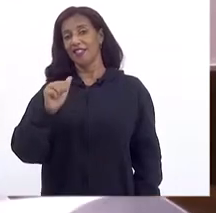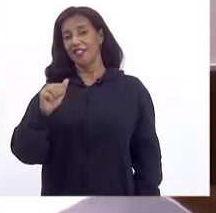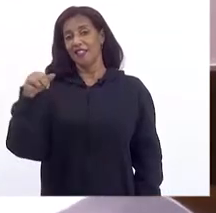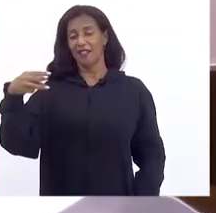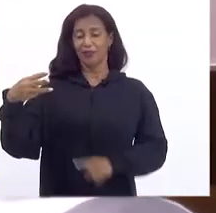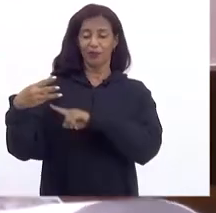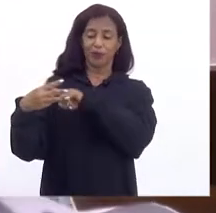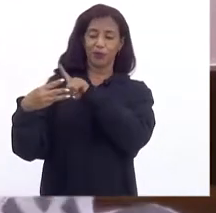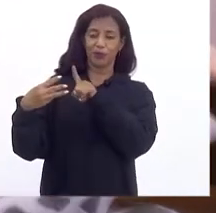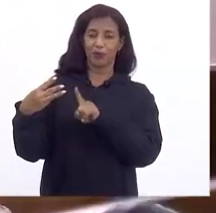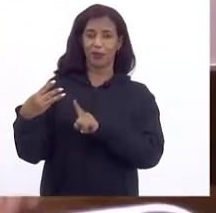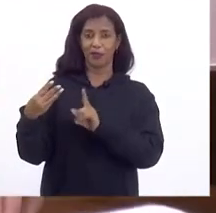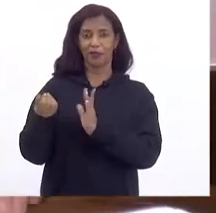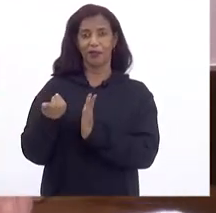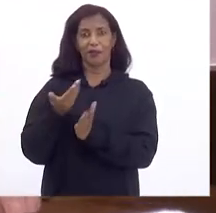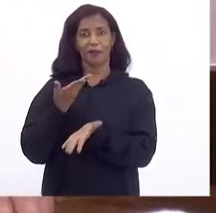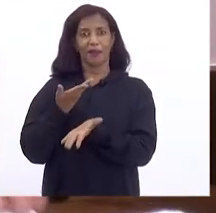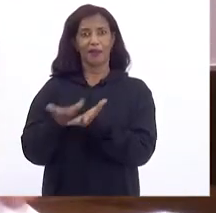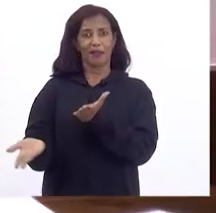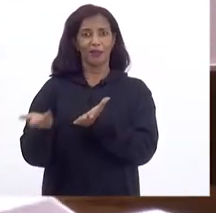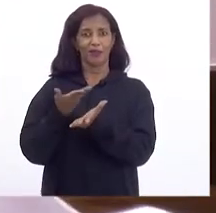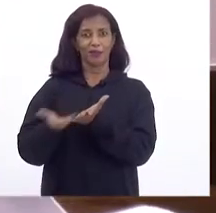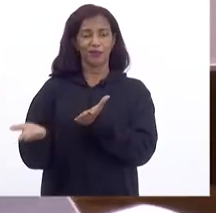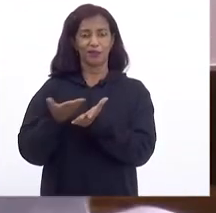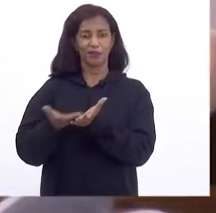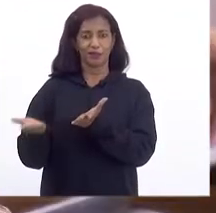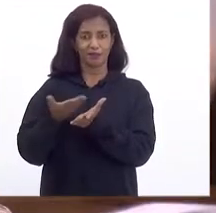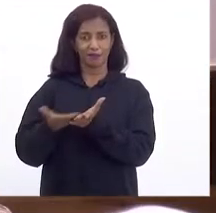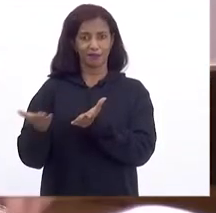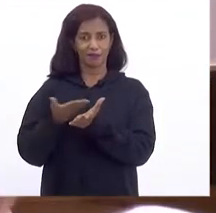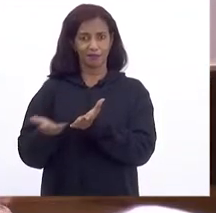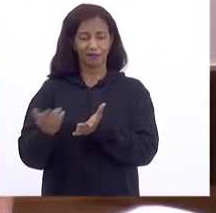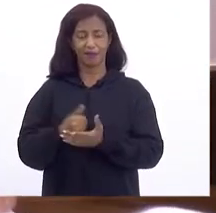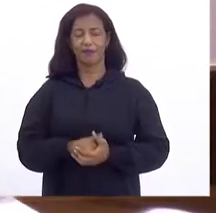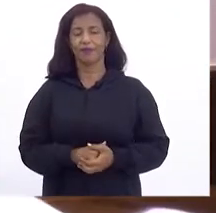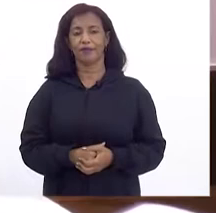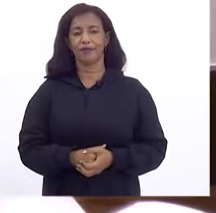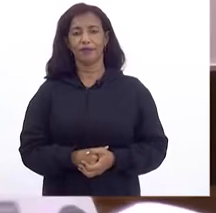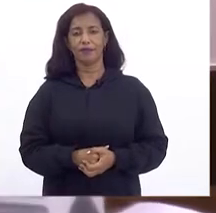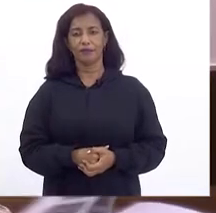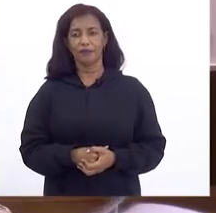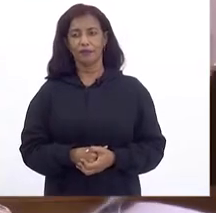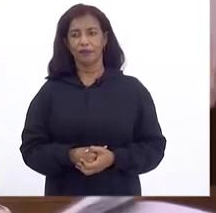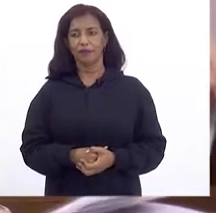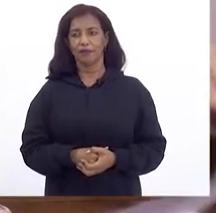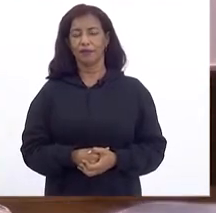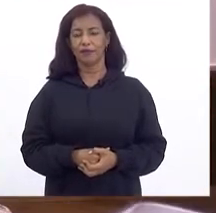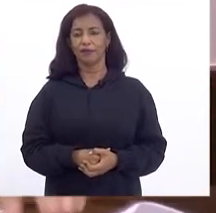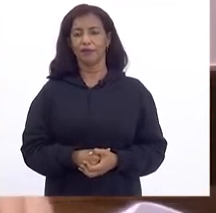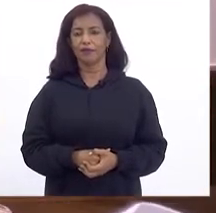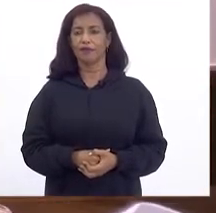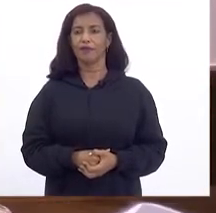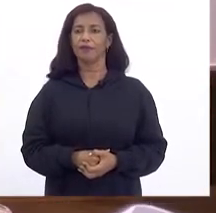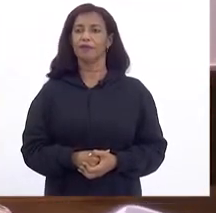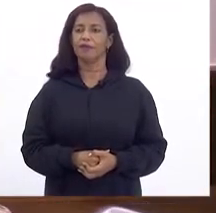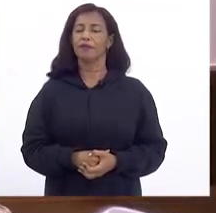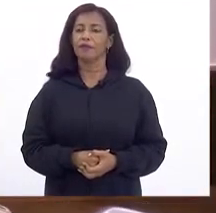o ponto de vista Da despesa Sob o ponto de vista Da Da receita